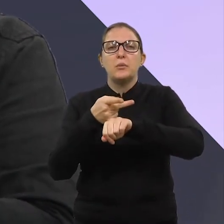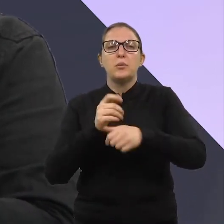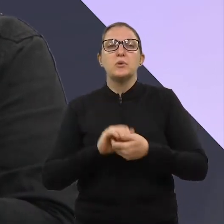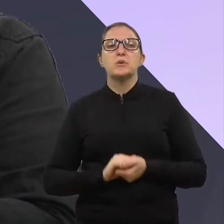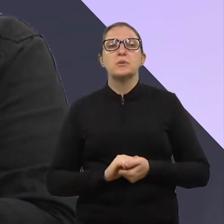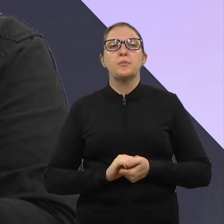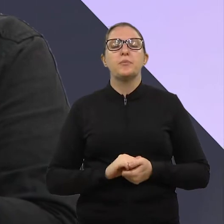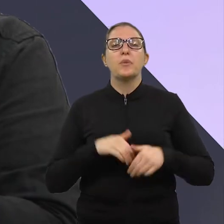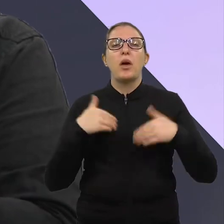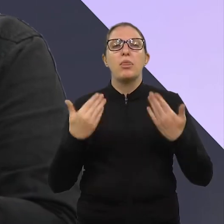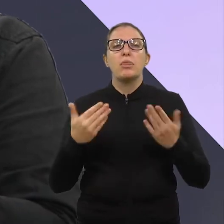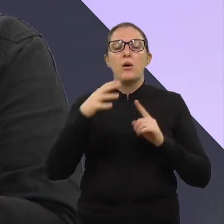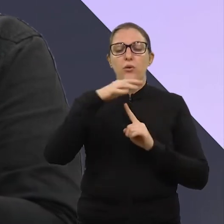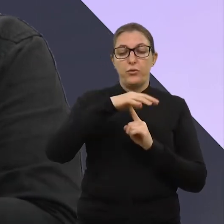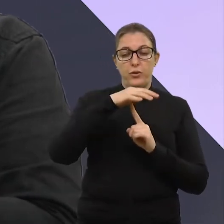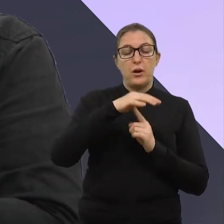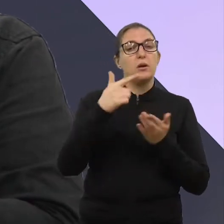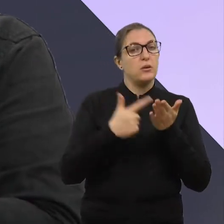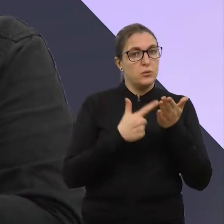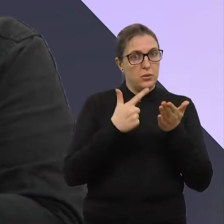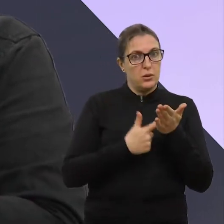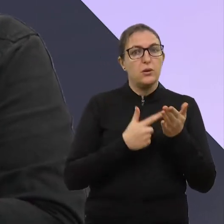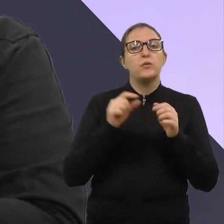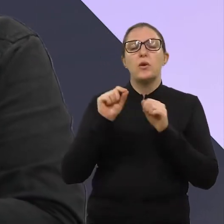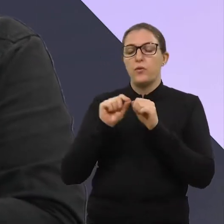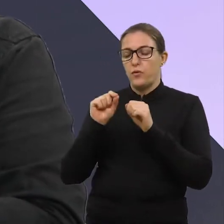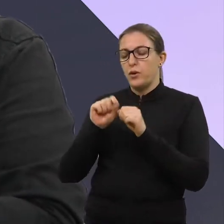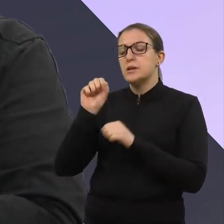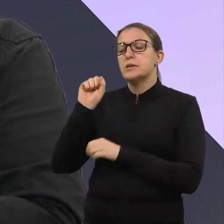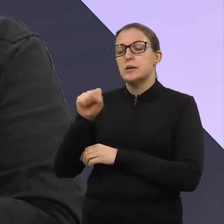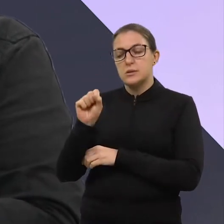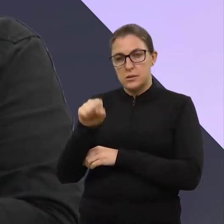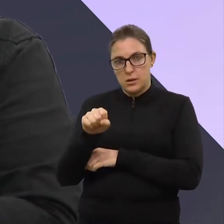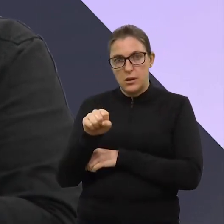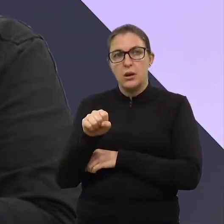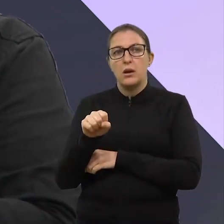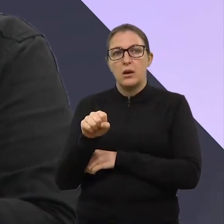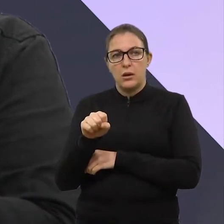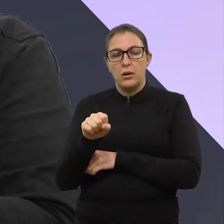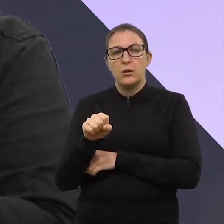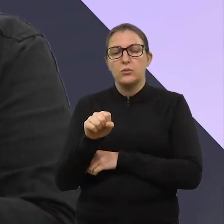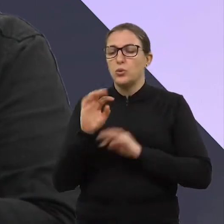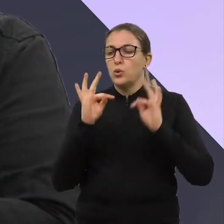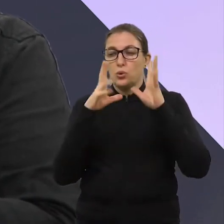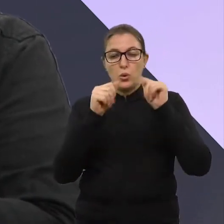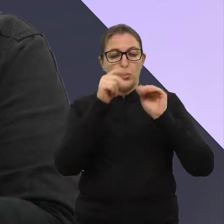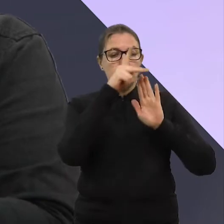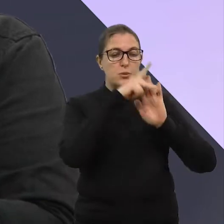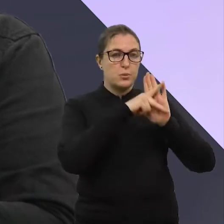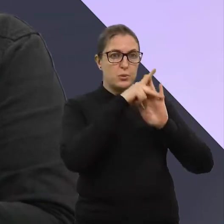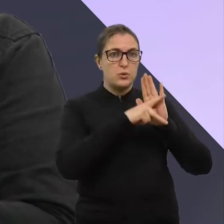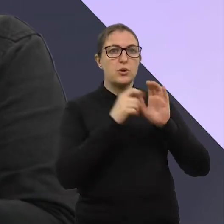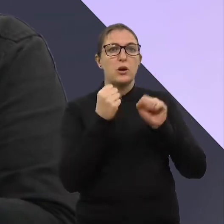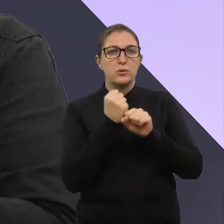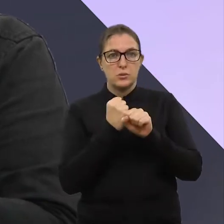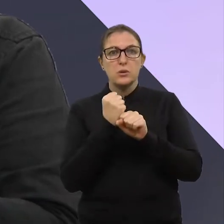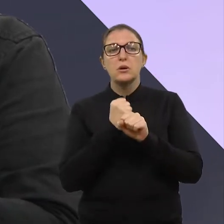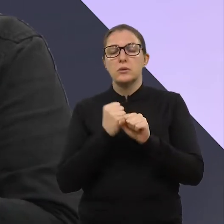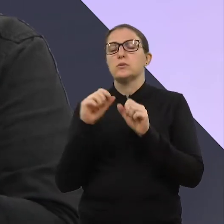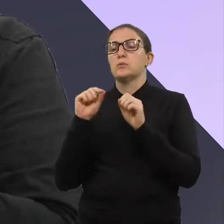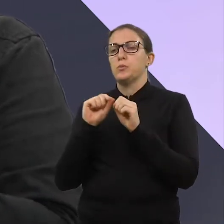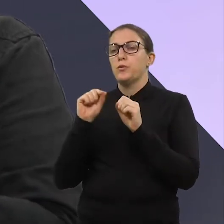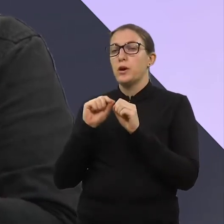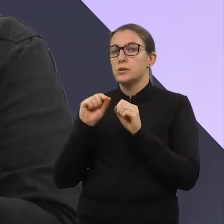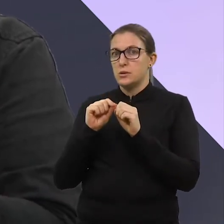caminho para a Feira do Livro, como eu disse no início da entrevista, nós vamos realizar os principais projetos esse ano, independente do momento...